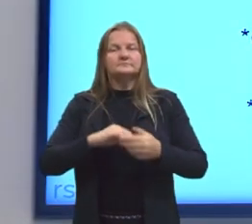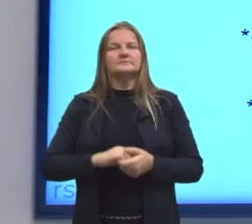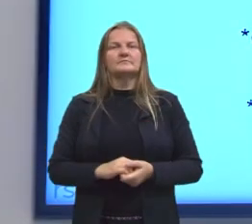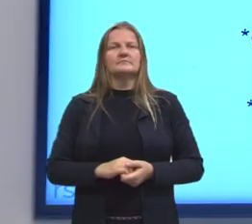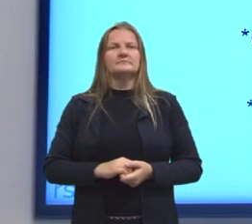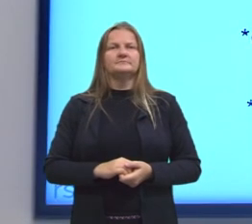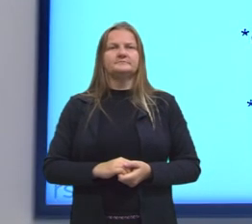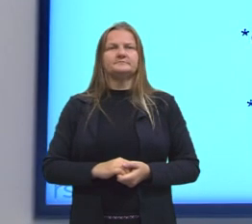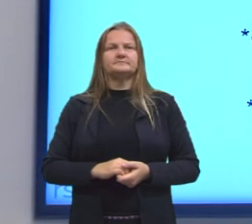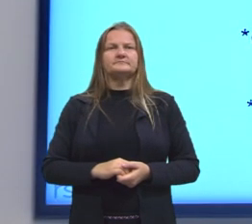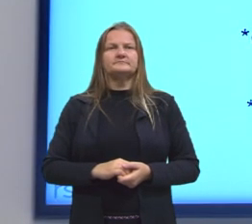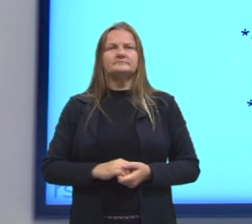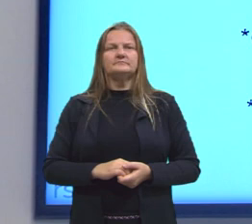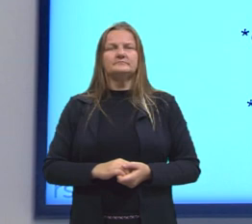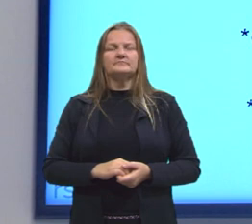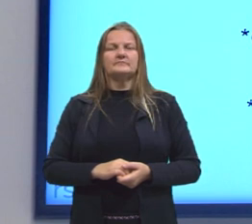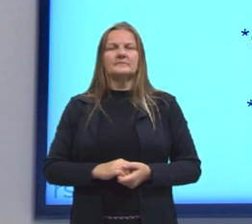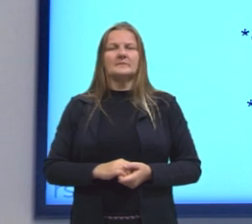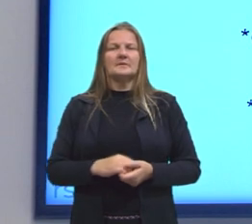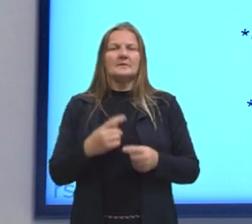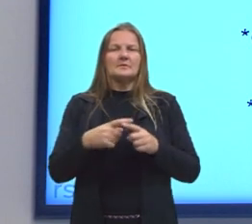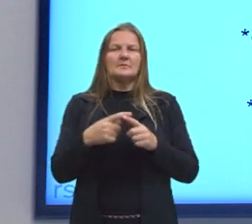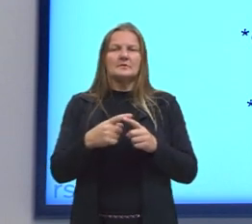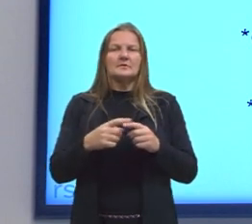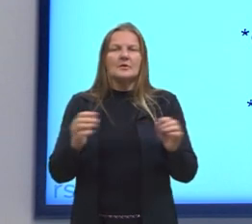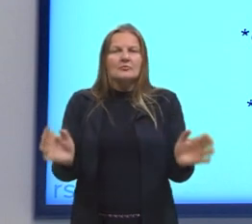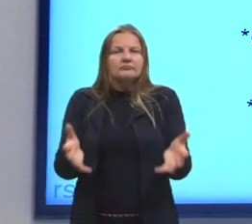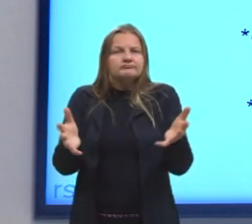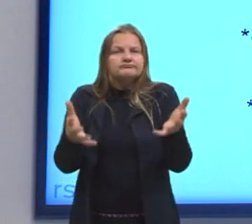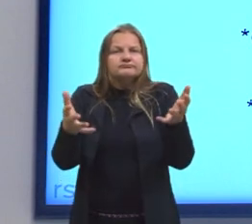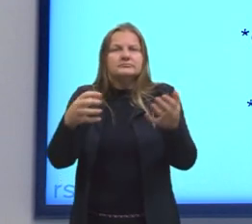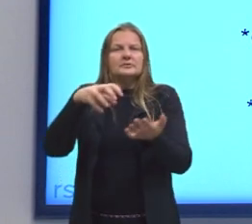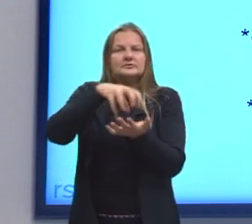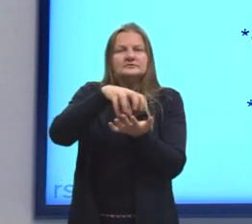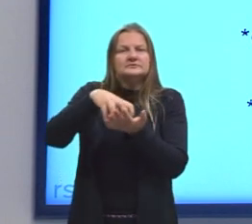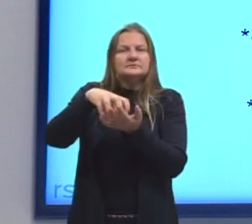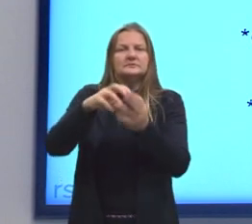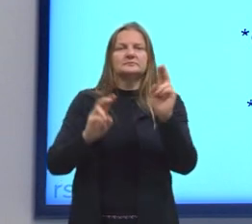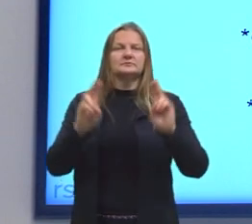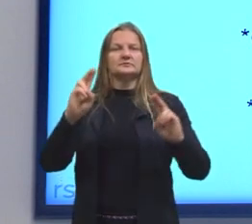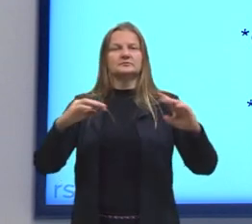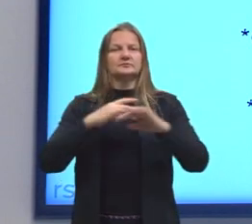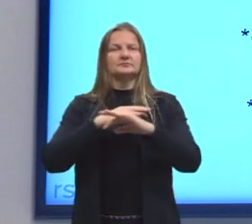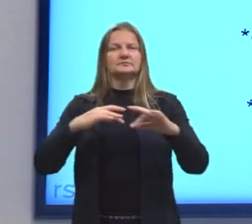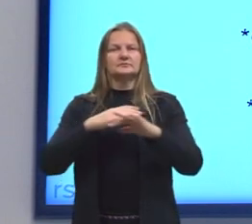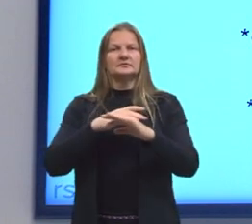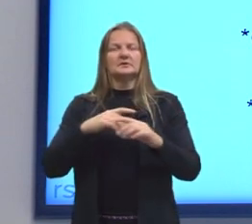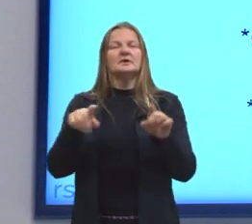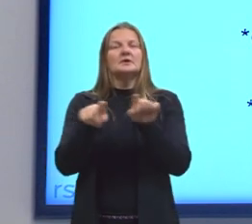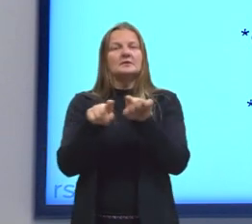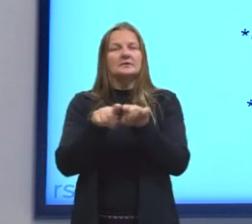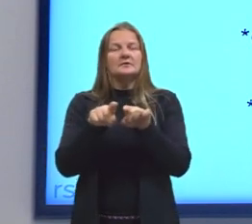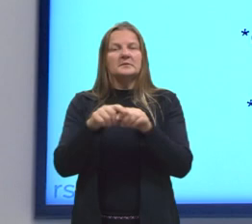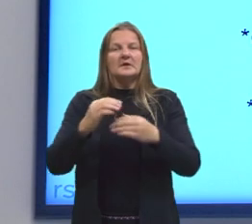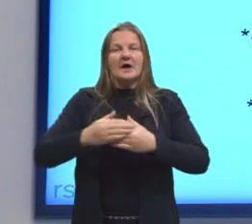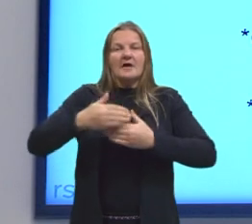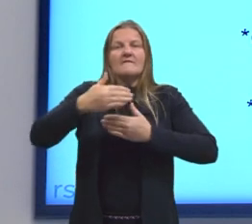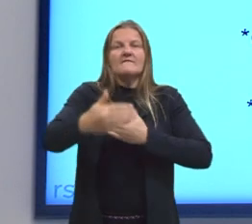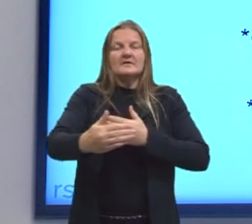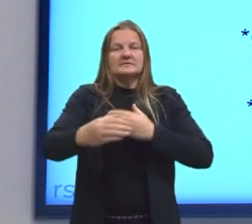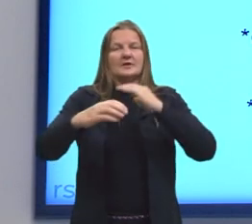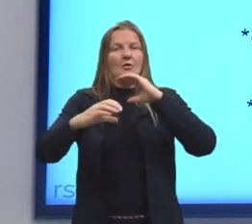e a urbanização vai forçar, vai incentivar esses tribalismos urbanos, também o avanço das